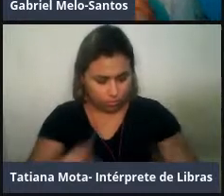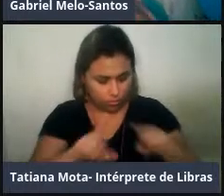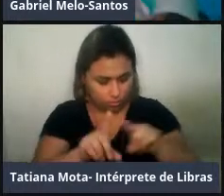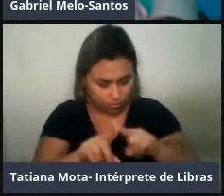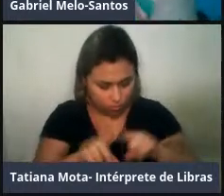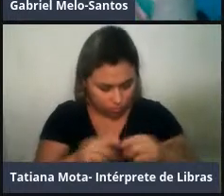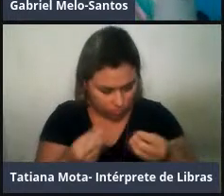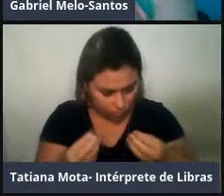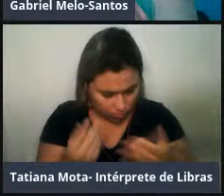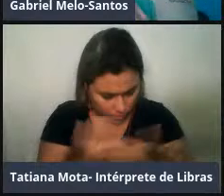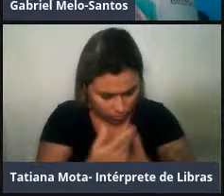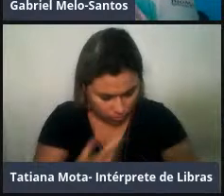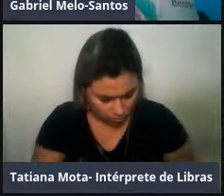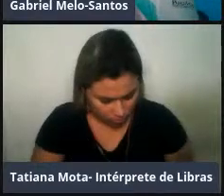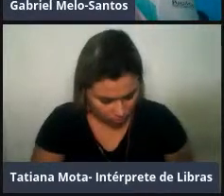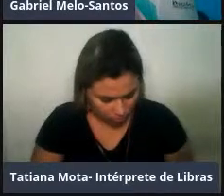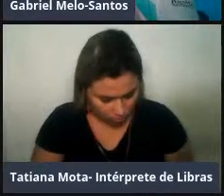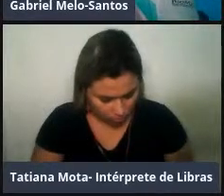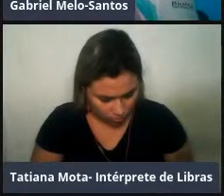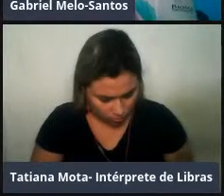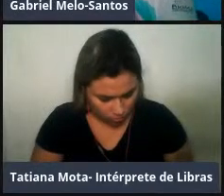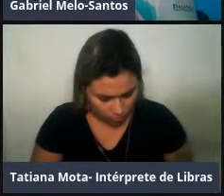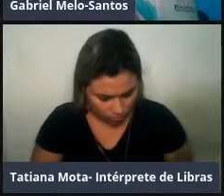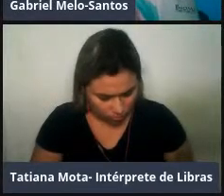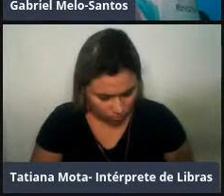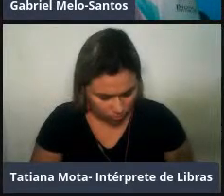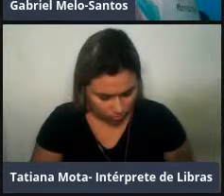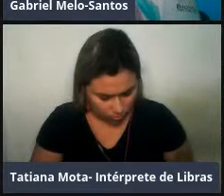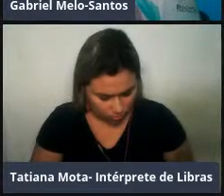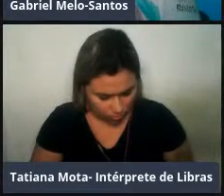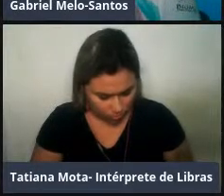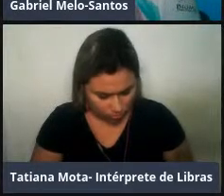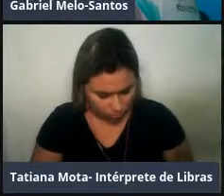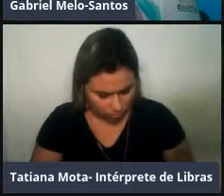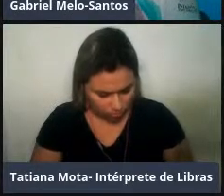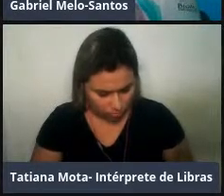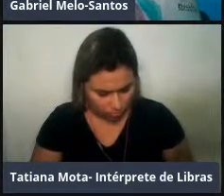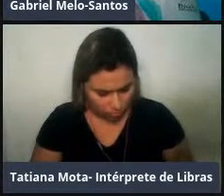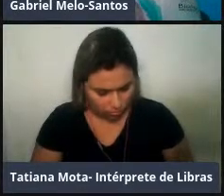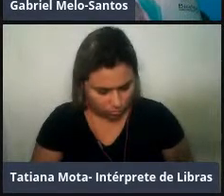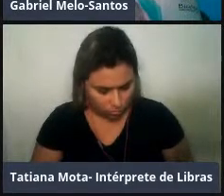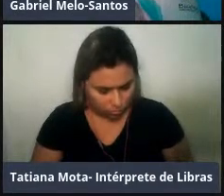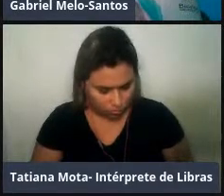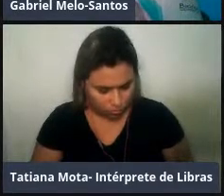alguns exemplos dos sons que a gente gravou desse animais fora do mercado ali, ao longo do Rio.